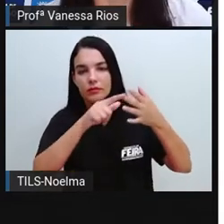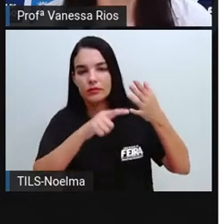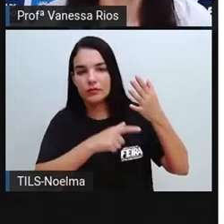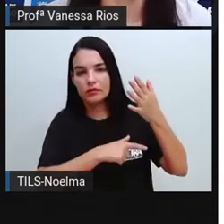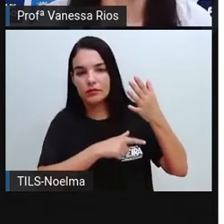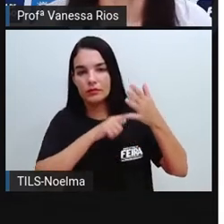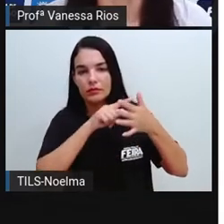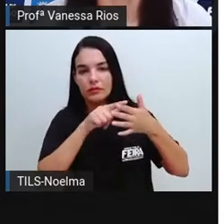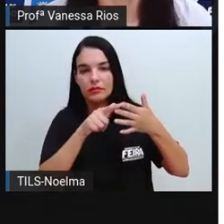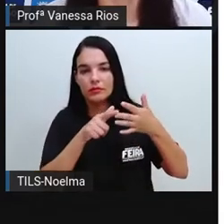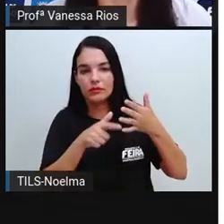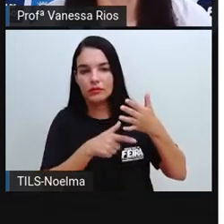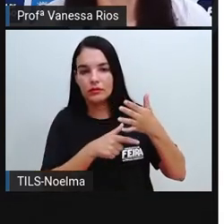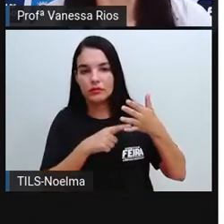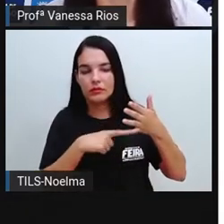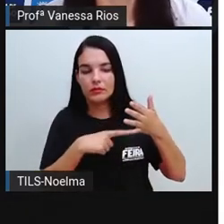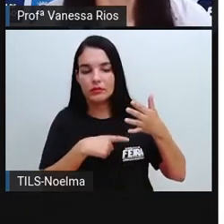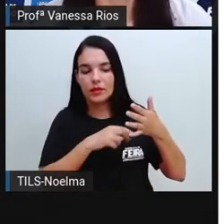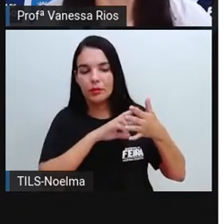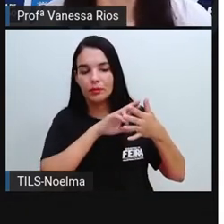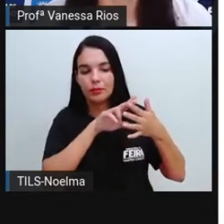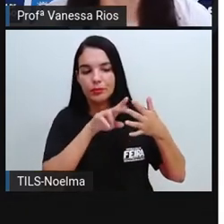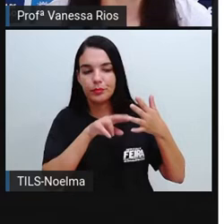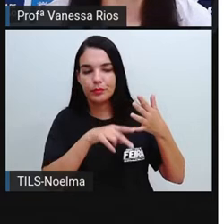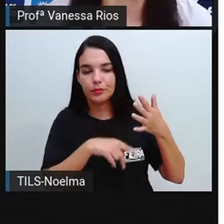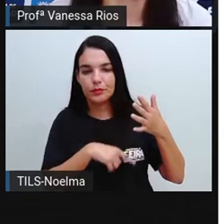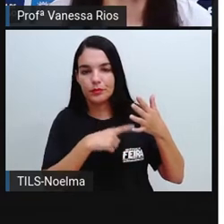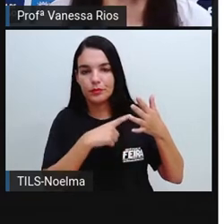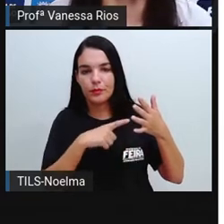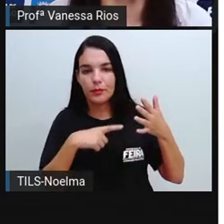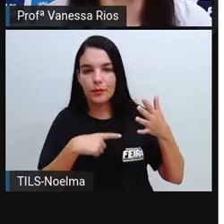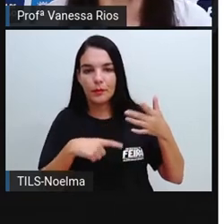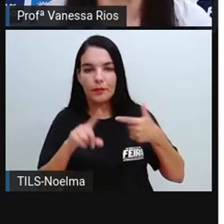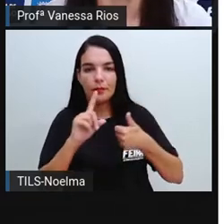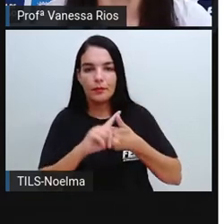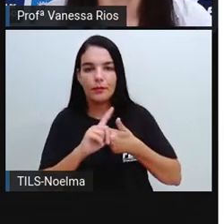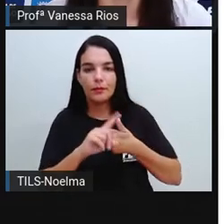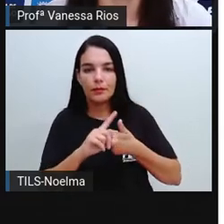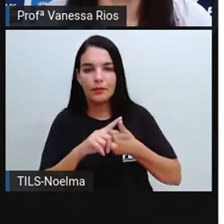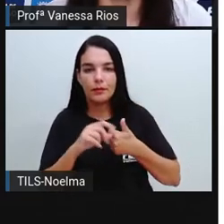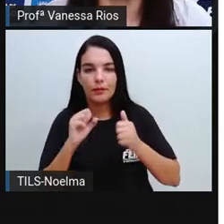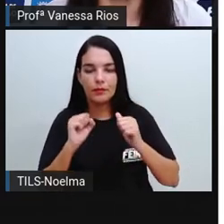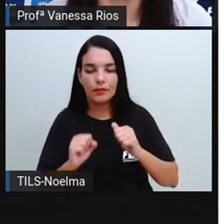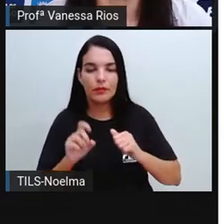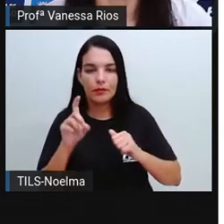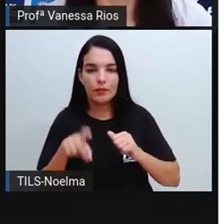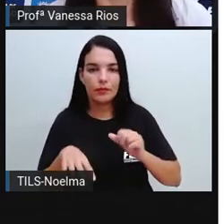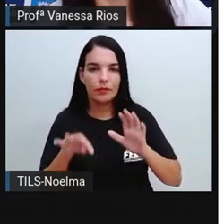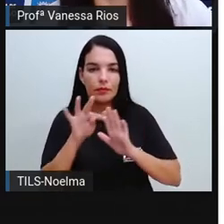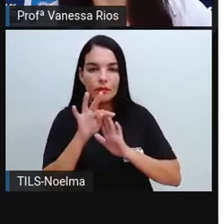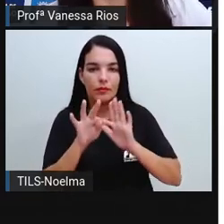porque durante ali as informações passadas, através das respostas, podem sim também ter a